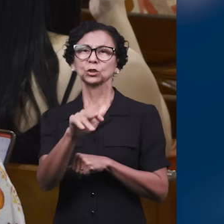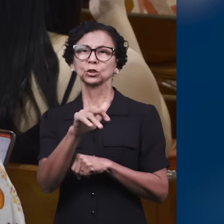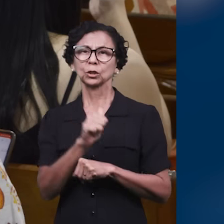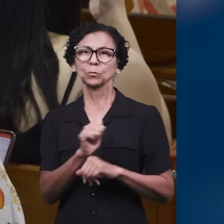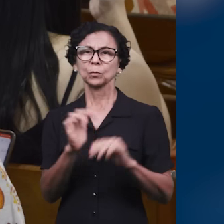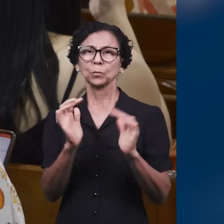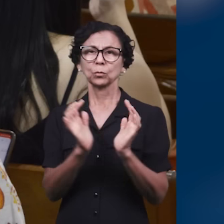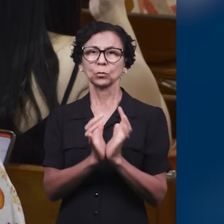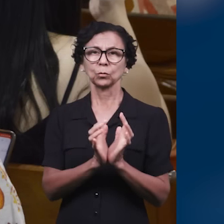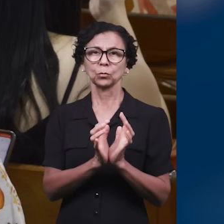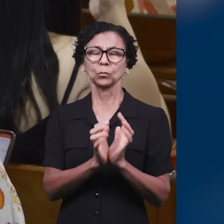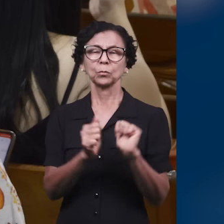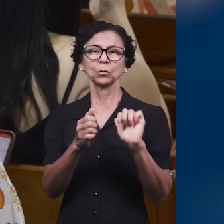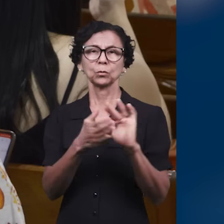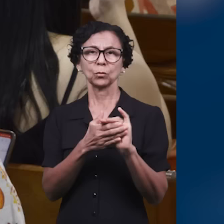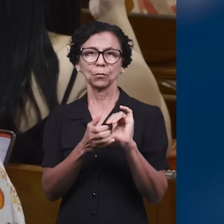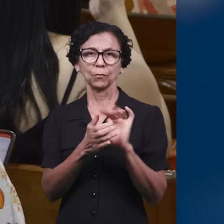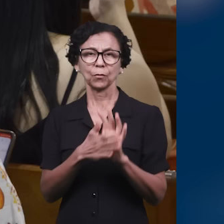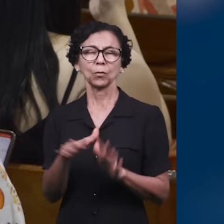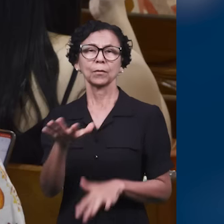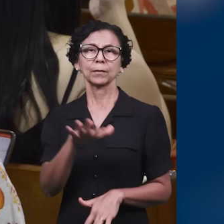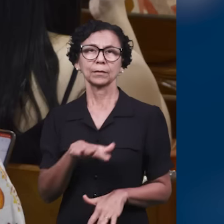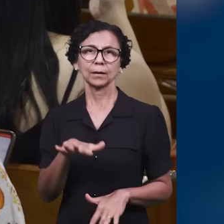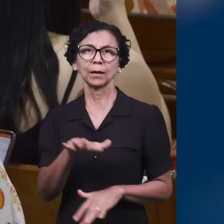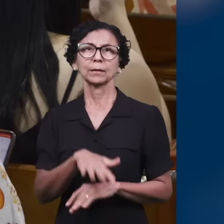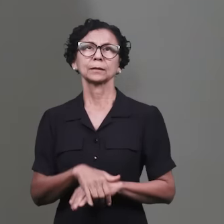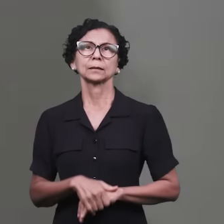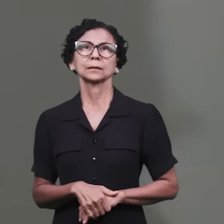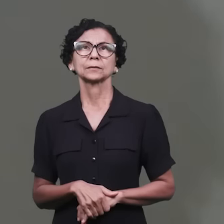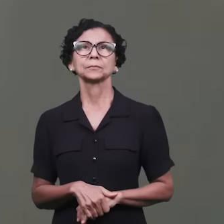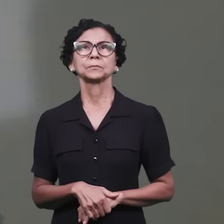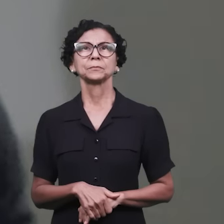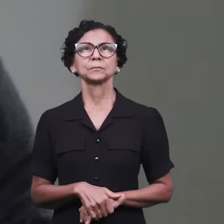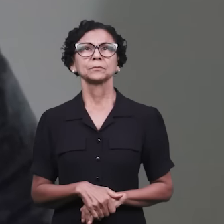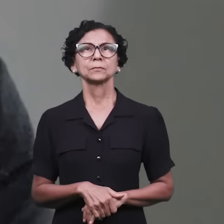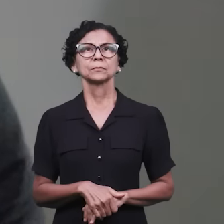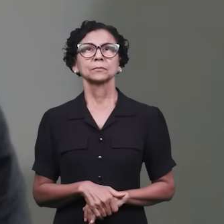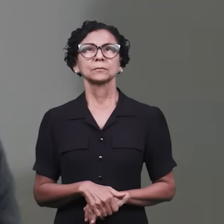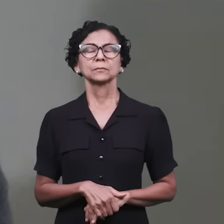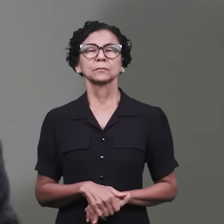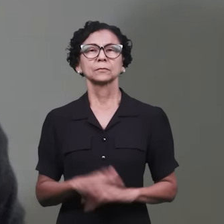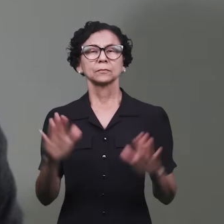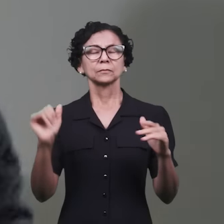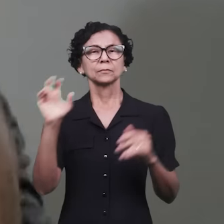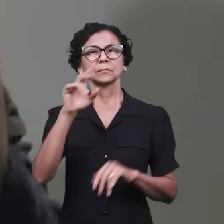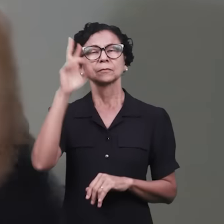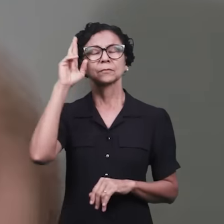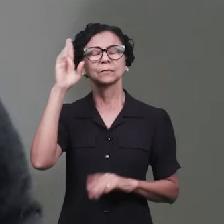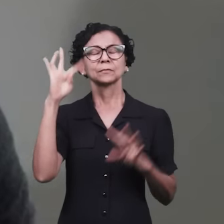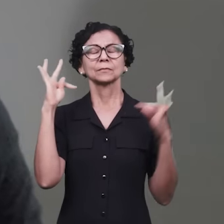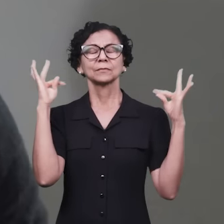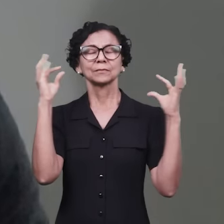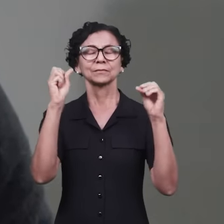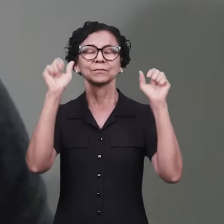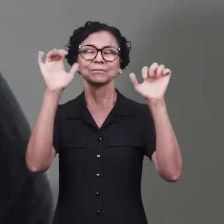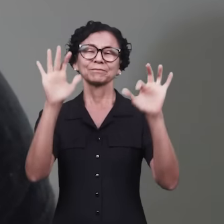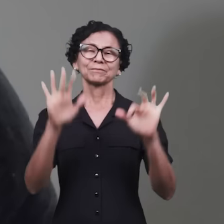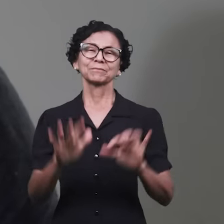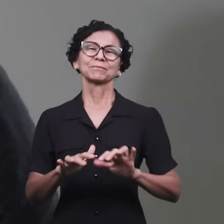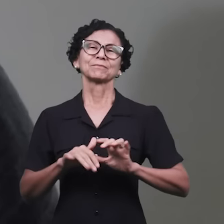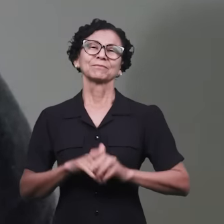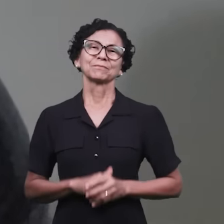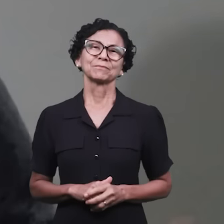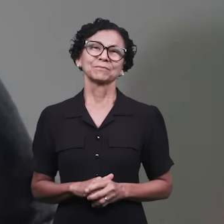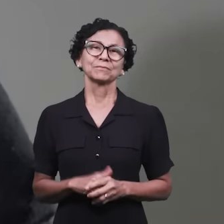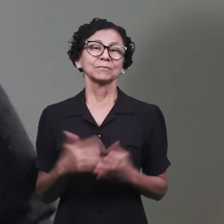grupo de louvor da área de Barra Mansa, louvado seja o nome do Senhor. Louvado seja o nome do Senhor, meus irmãos, por todas as bênçãos alcançadas.